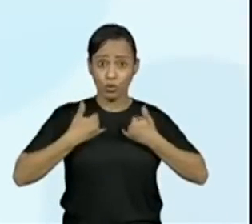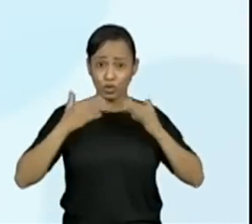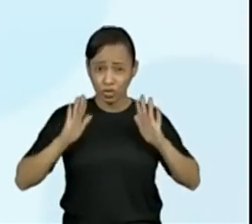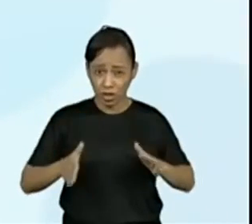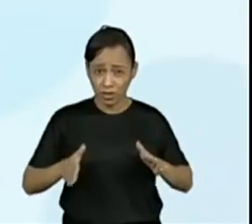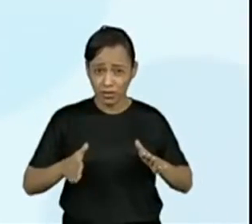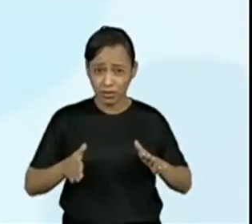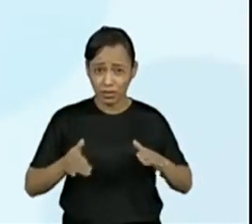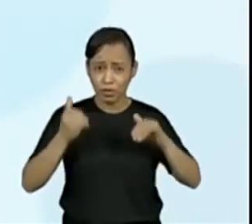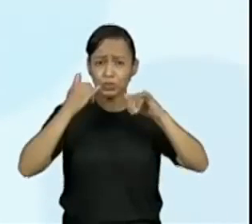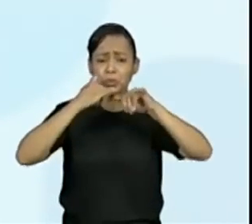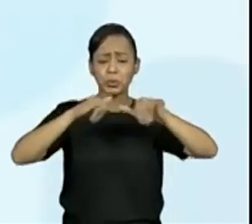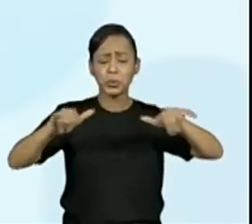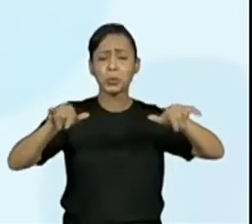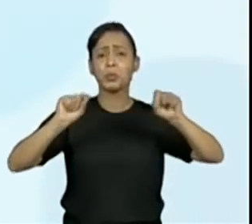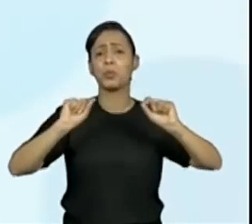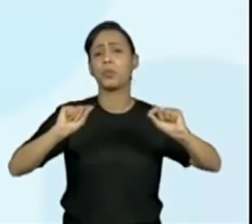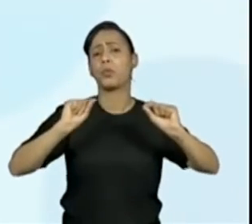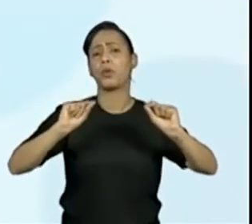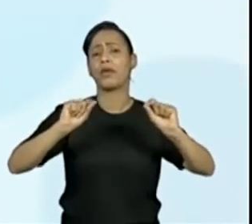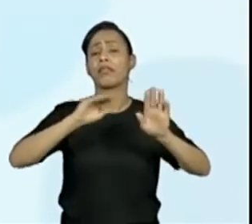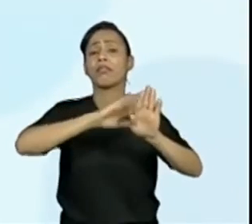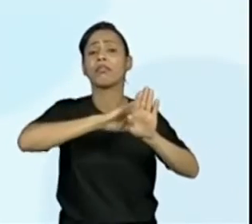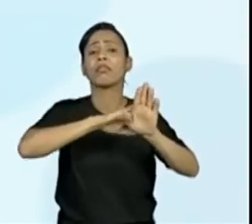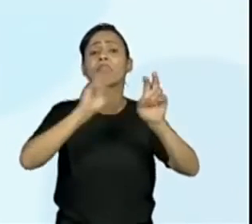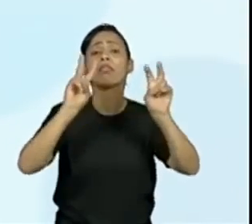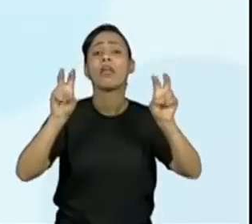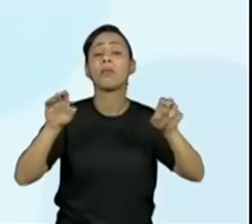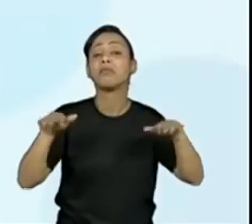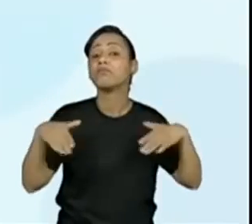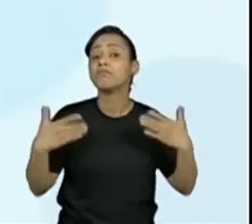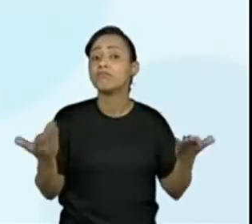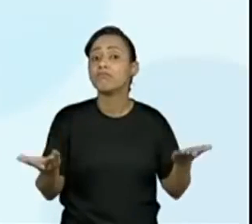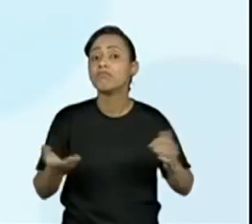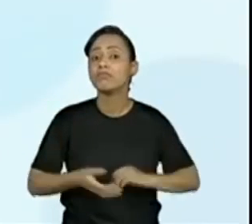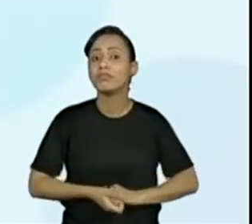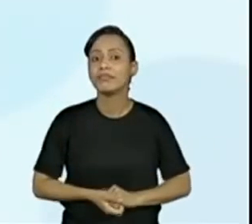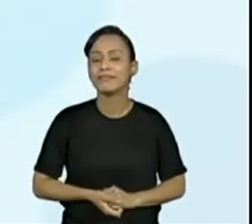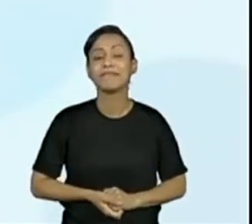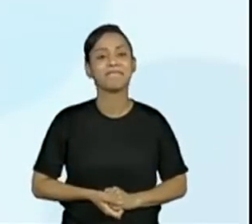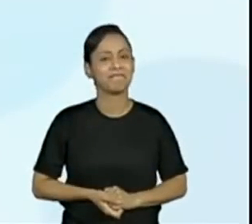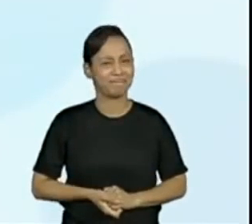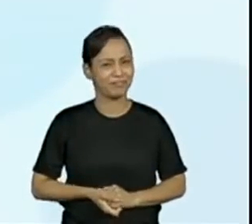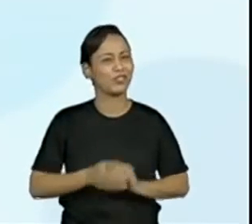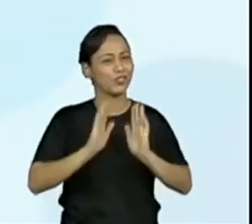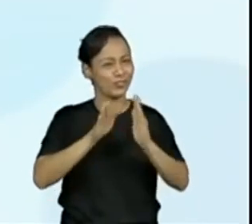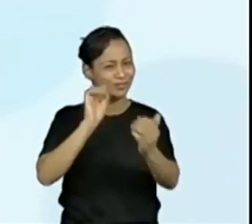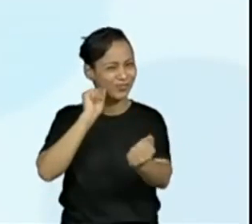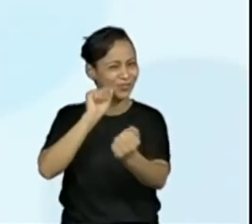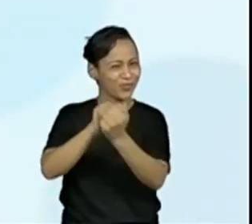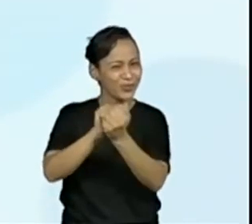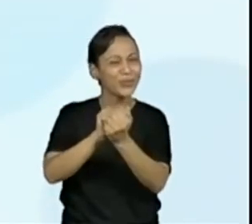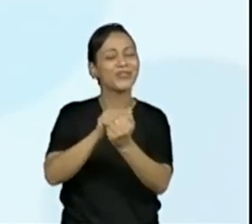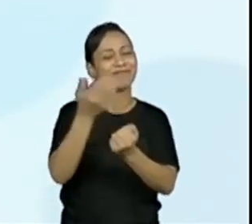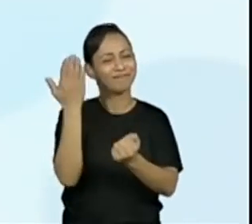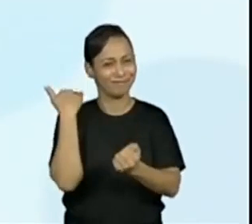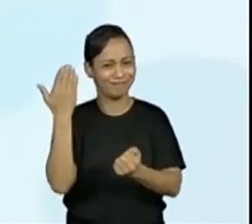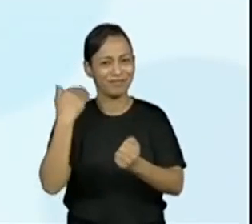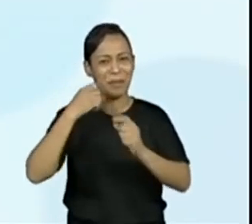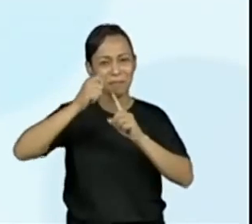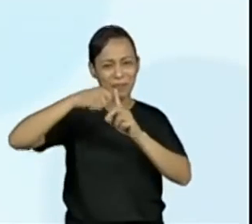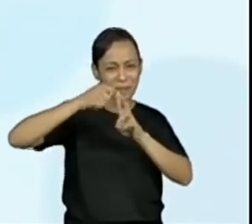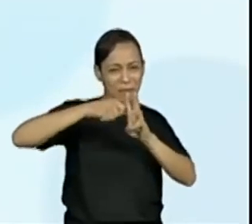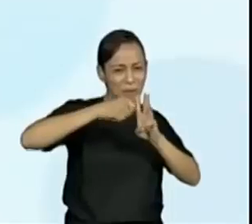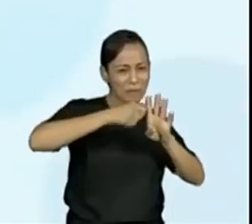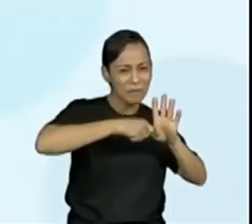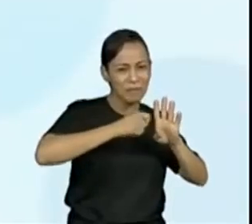E eu acho que vocês tiveram a oportunidade de ler também com a gente, né? Sim. A gente leu algumas notícias aí durante esses meses